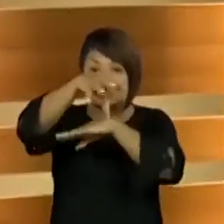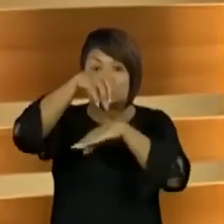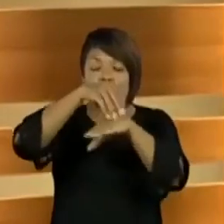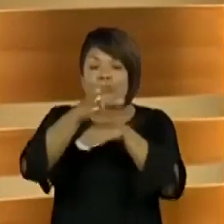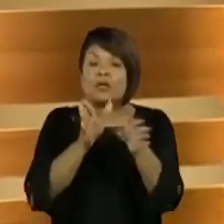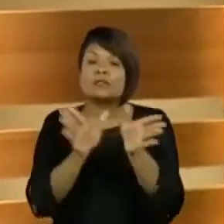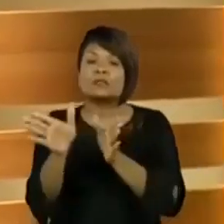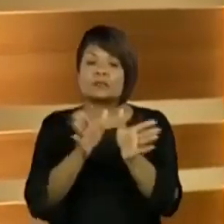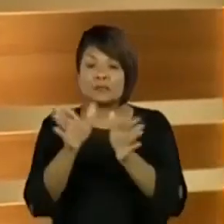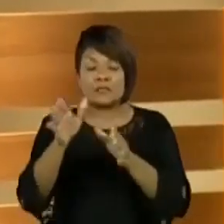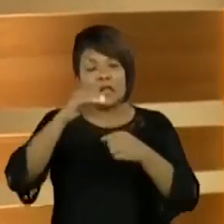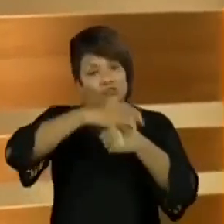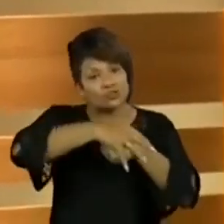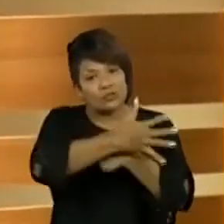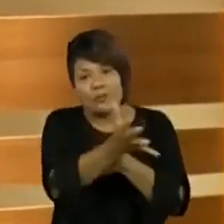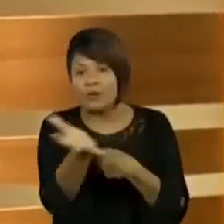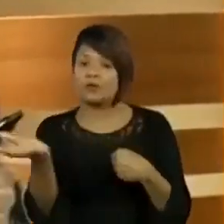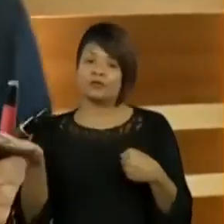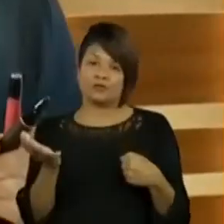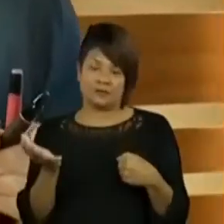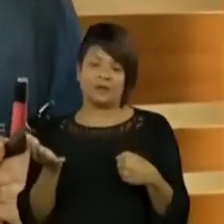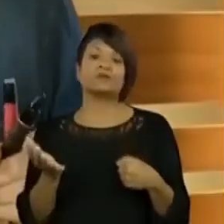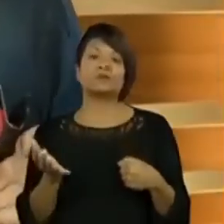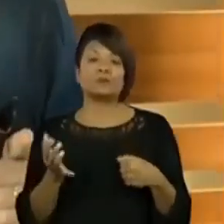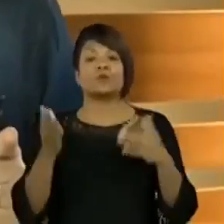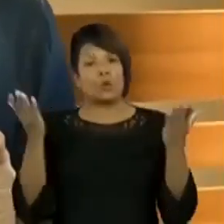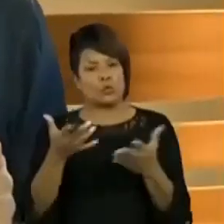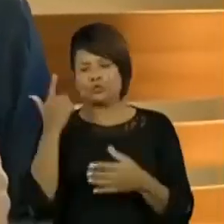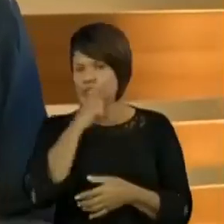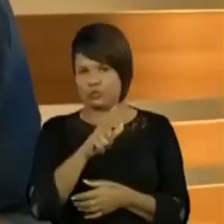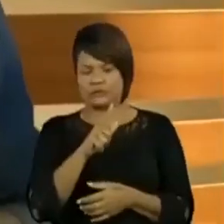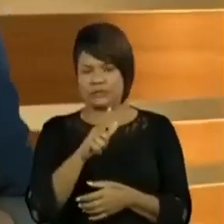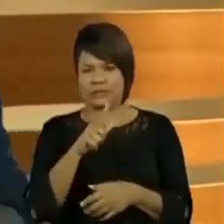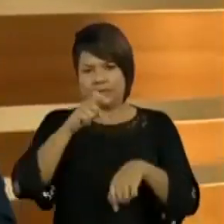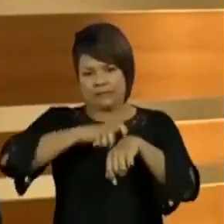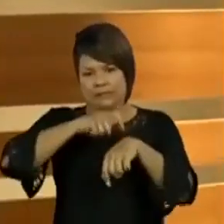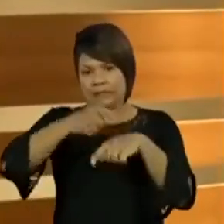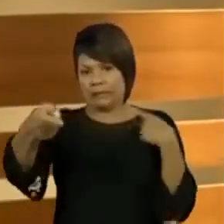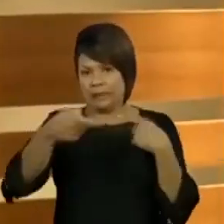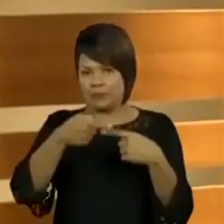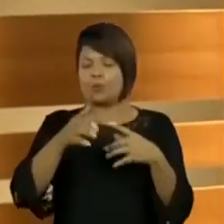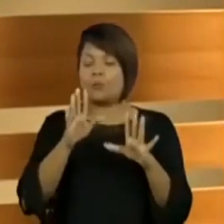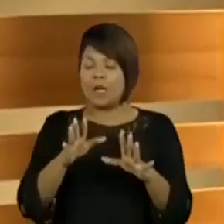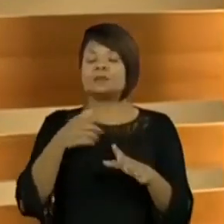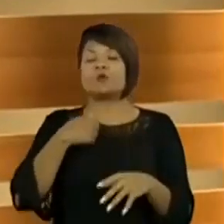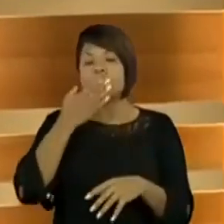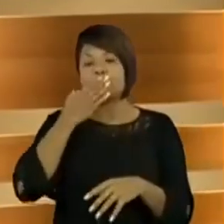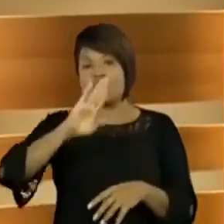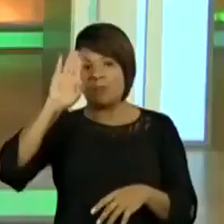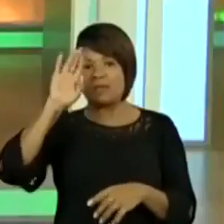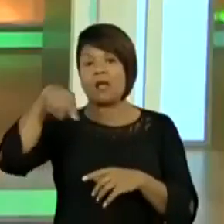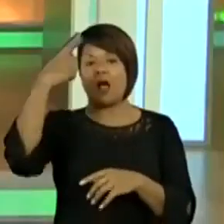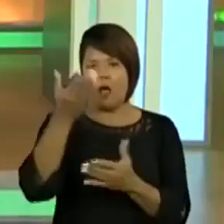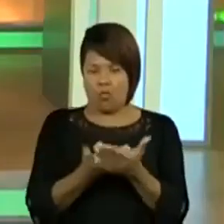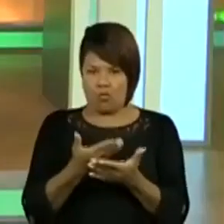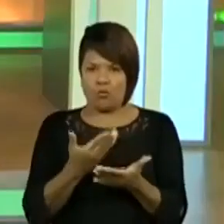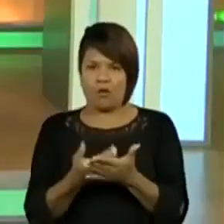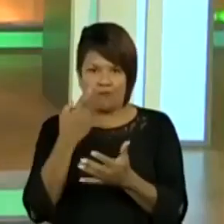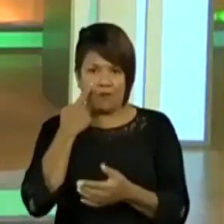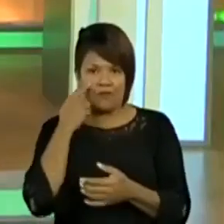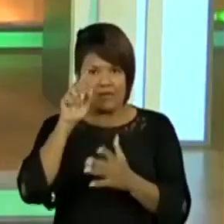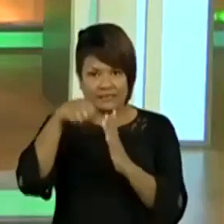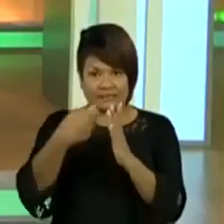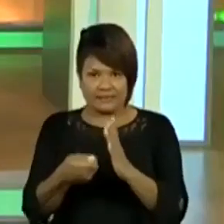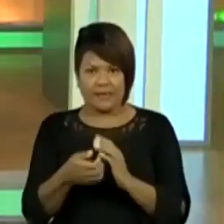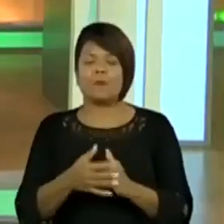democratizado. Hoje eu não consegui devido ao tempo, mas eu confesso e prometo que na próxima aula eu vou discutir. Lembre-se,